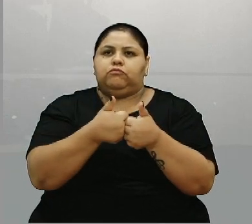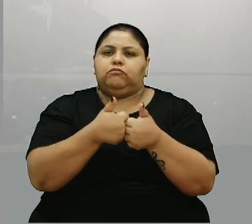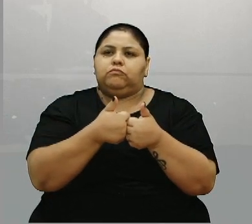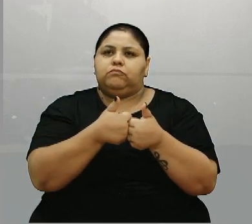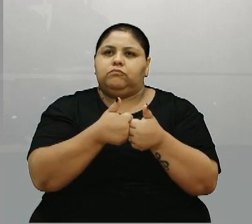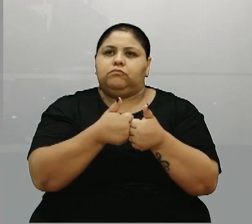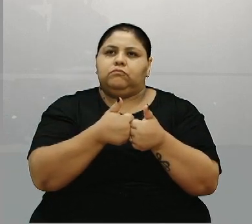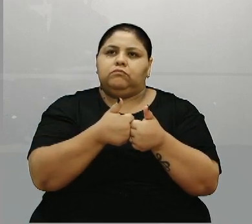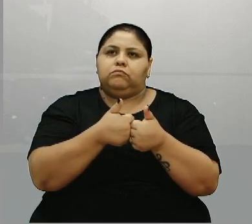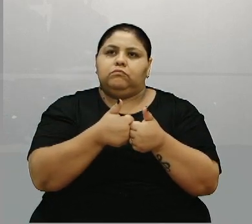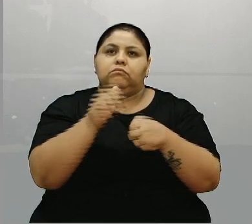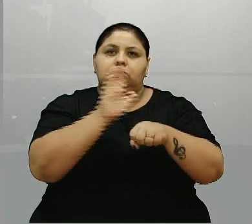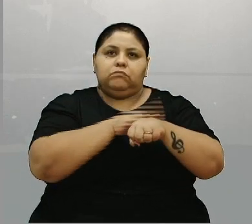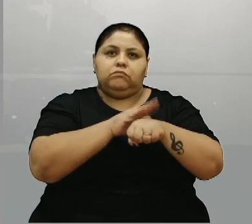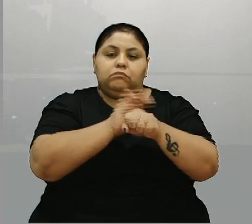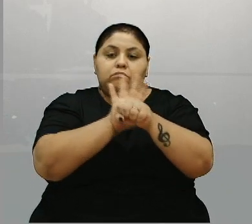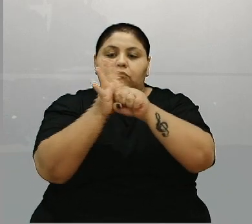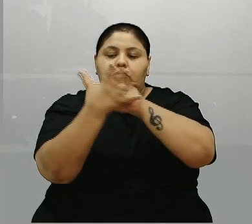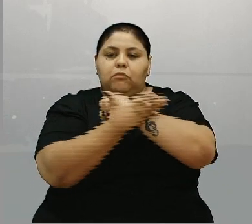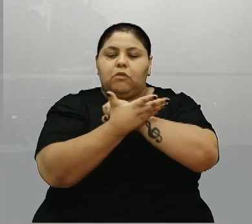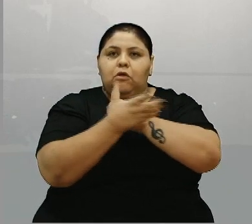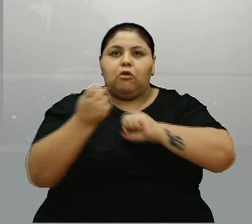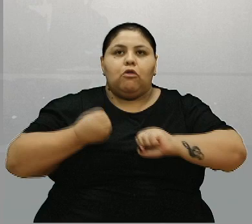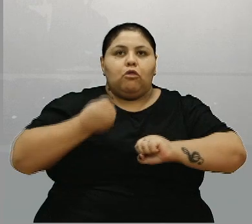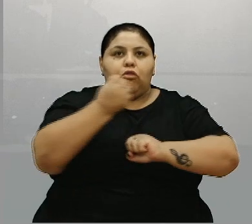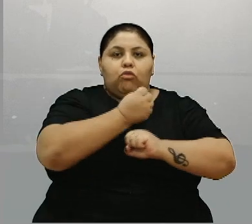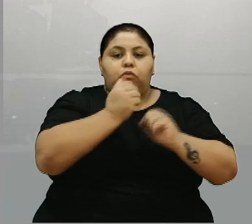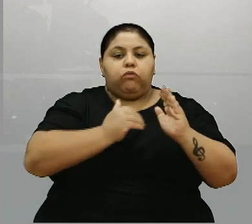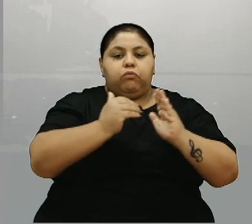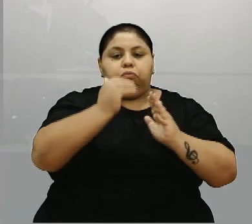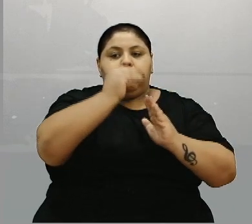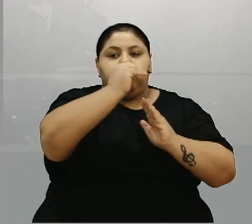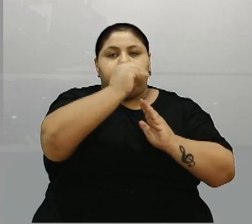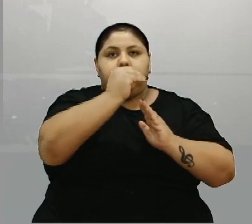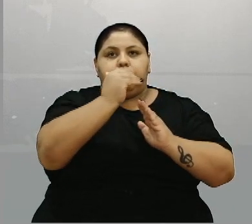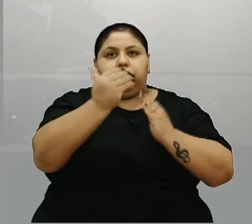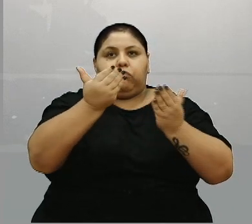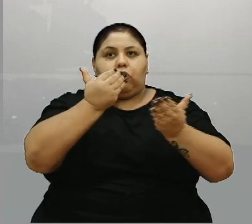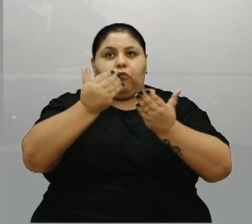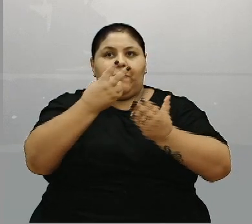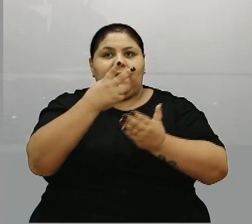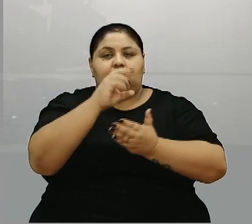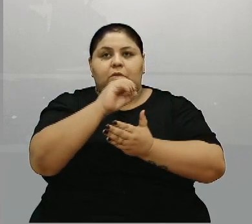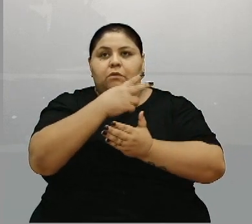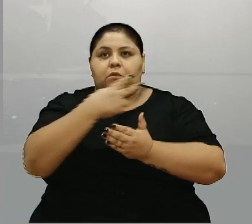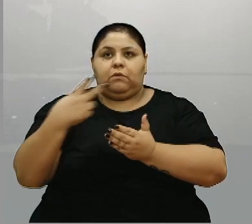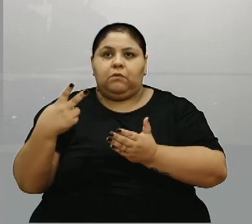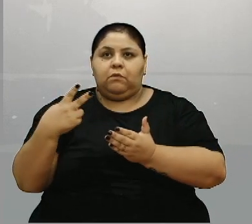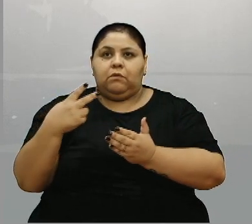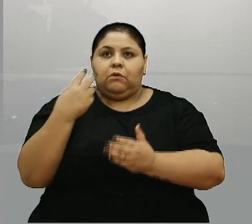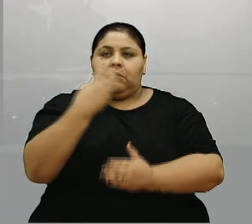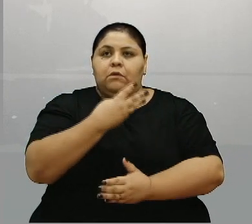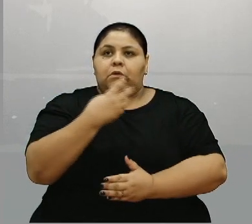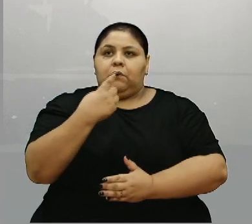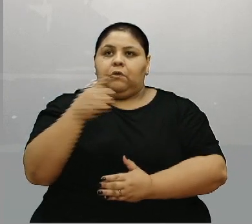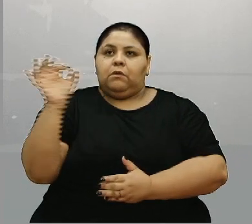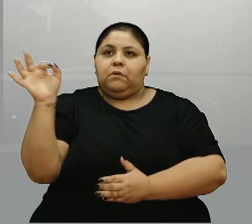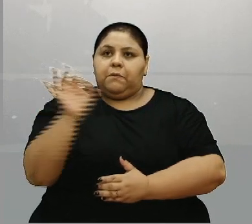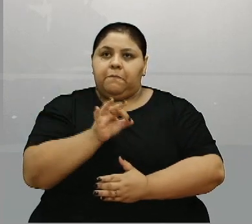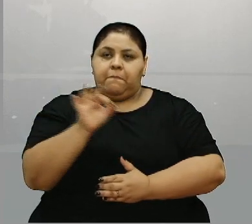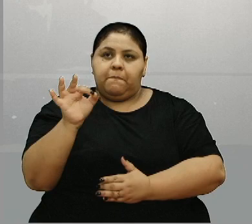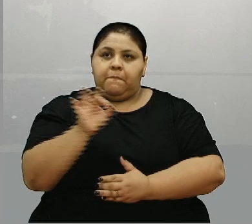Foi um momento de pandemia, então os números cresceram bastante em relação a 22. Então, 31% o número de visitantes,